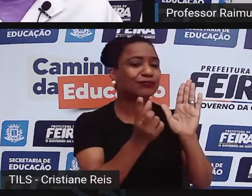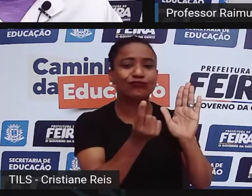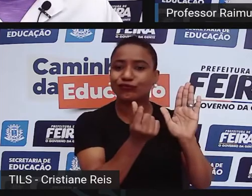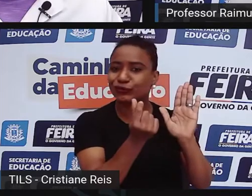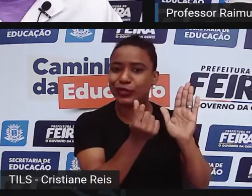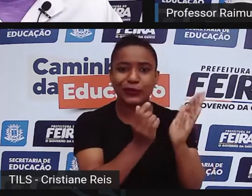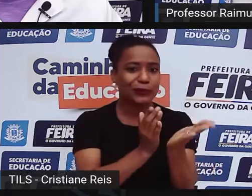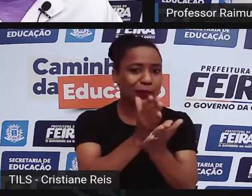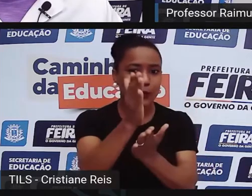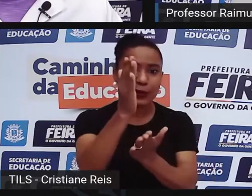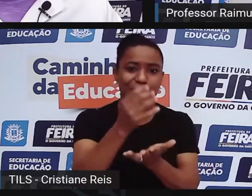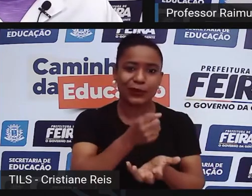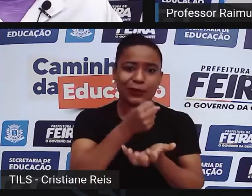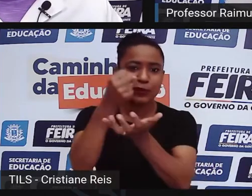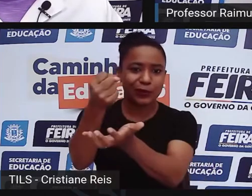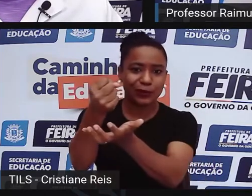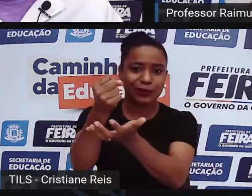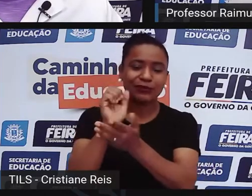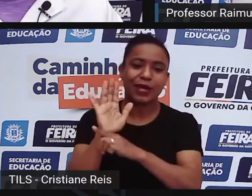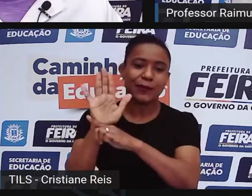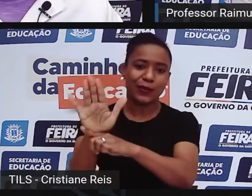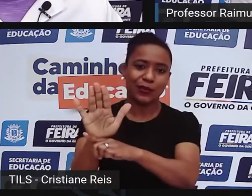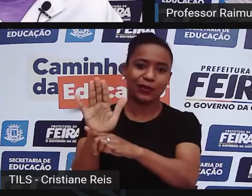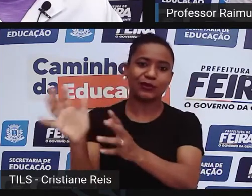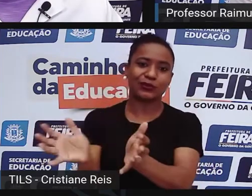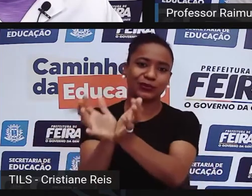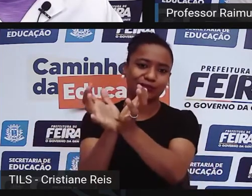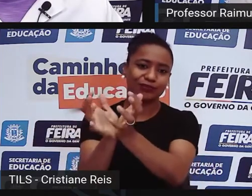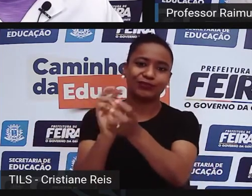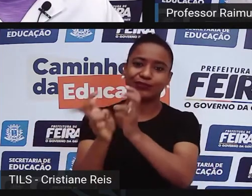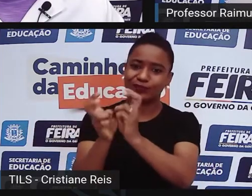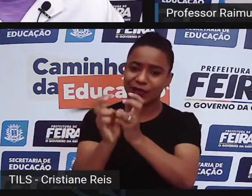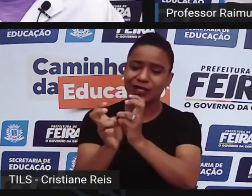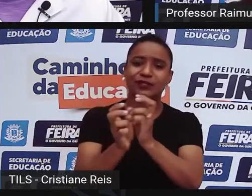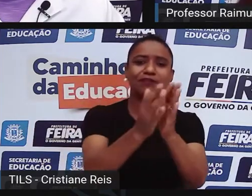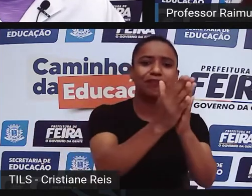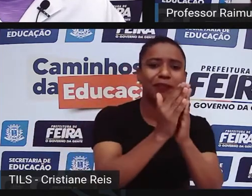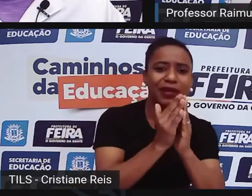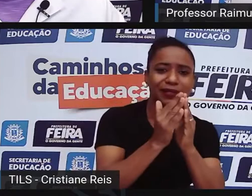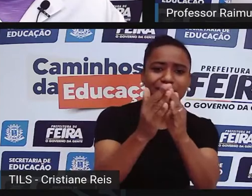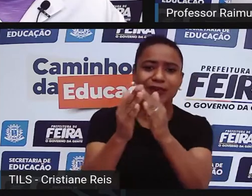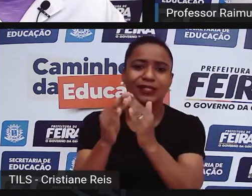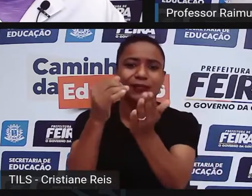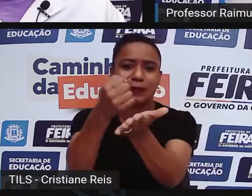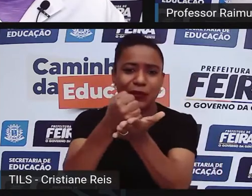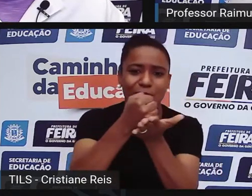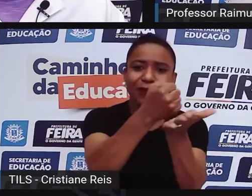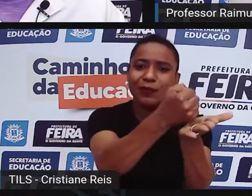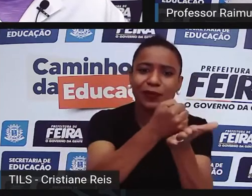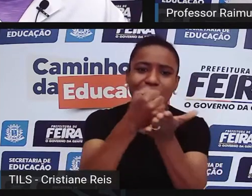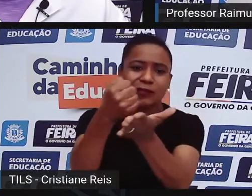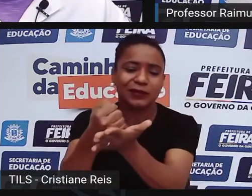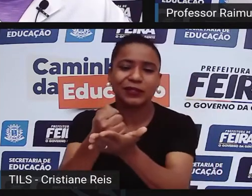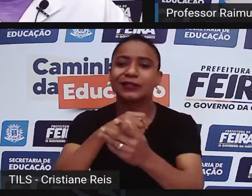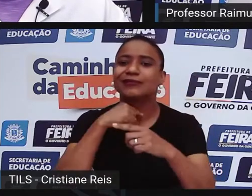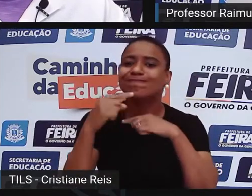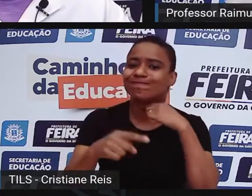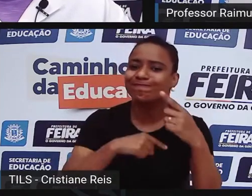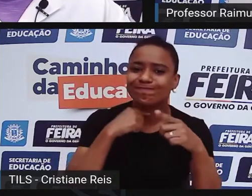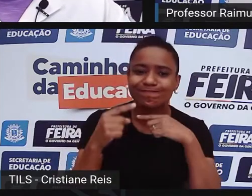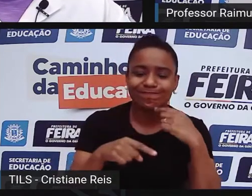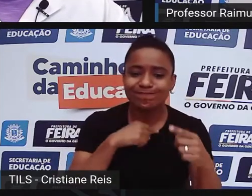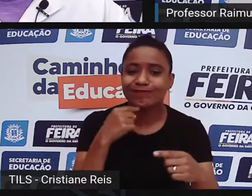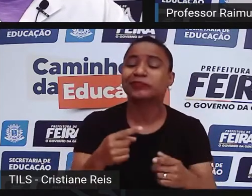é a vetação e não passa. Às vezes a gente corre atrás de um patrocinador, é difícil o apoio, a discriminação ainda,